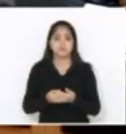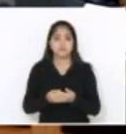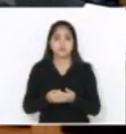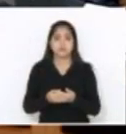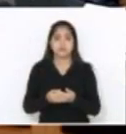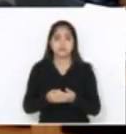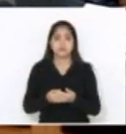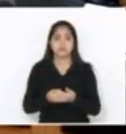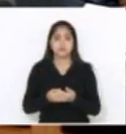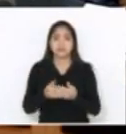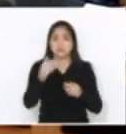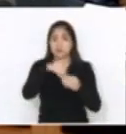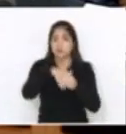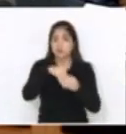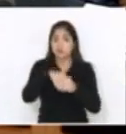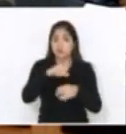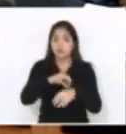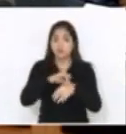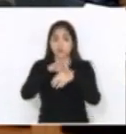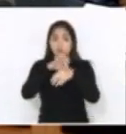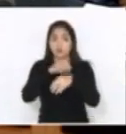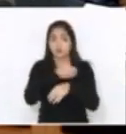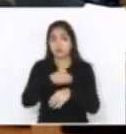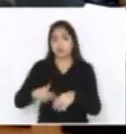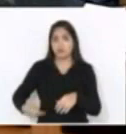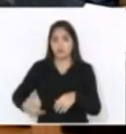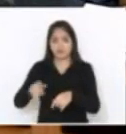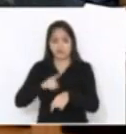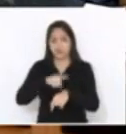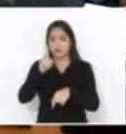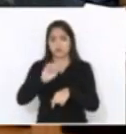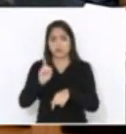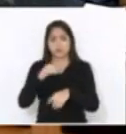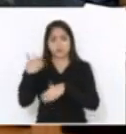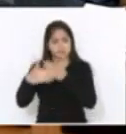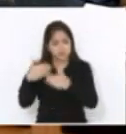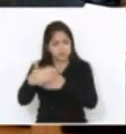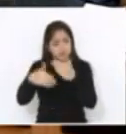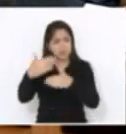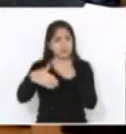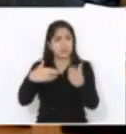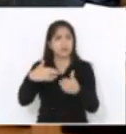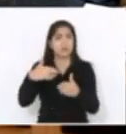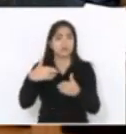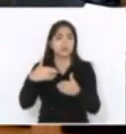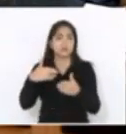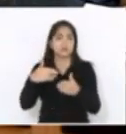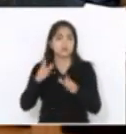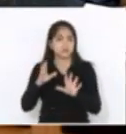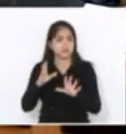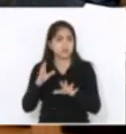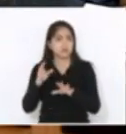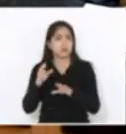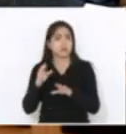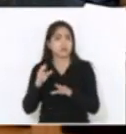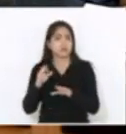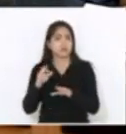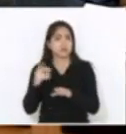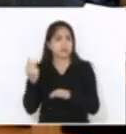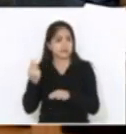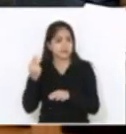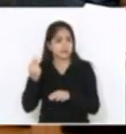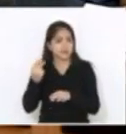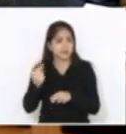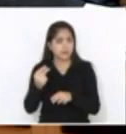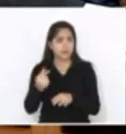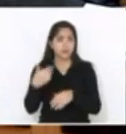teve o voto do líder do governo. Então não é de última hora. E ela já está tramitando aí desde a primeira hora. É a emenda de primeira hora, deputado Cobalquim. Não é